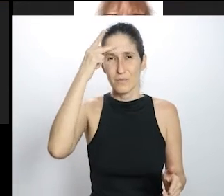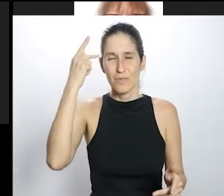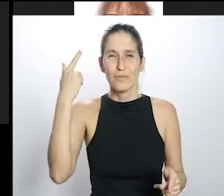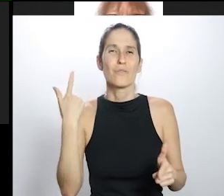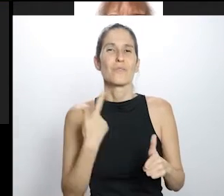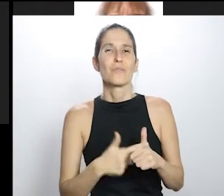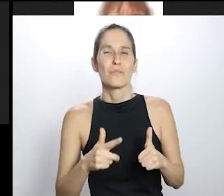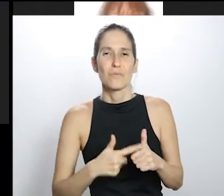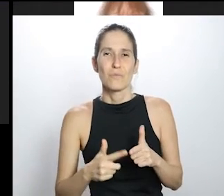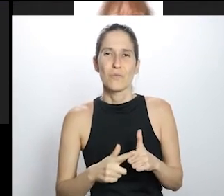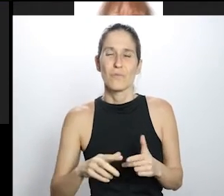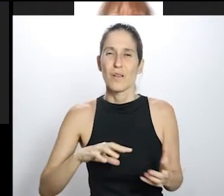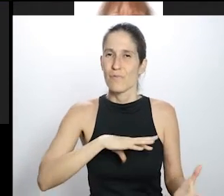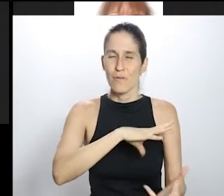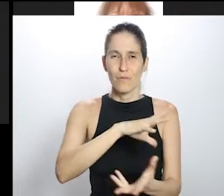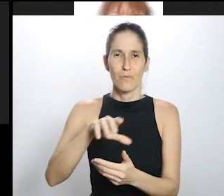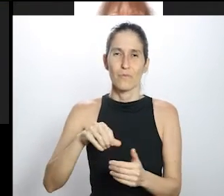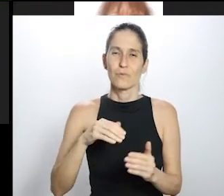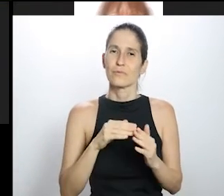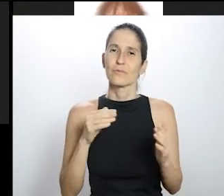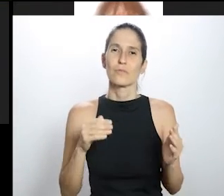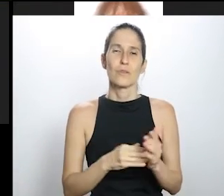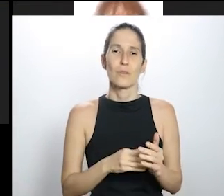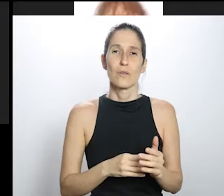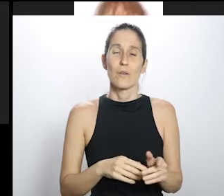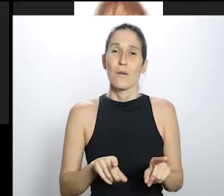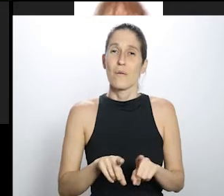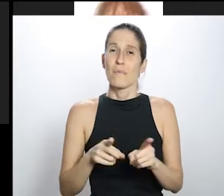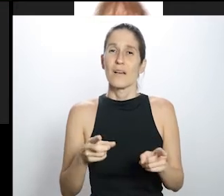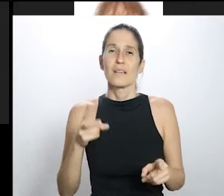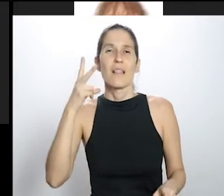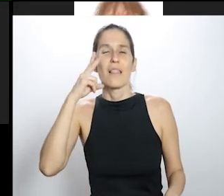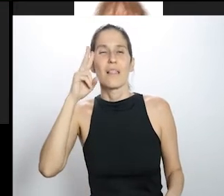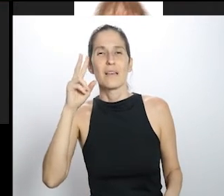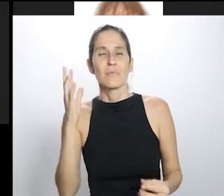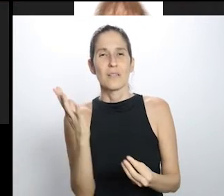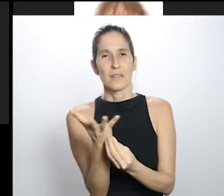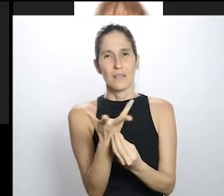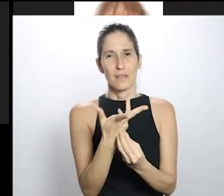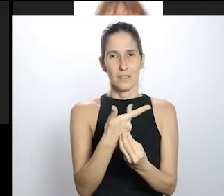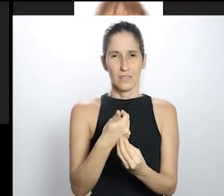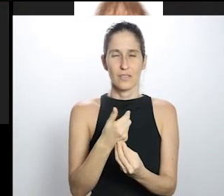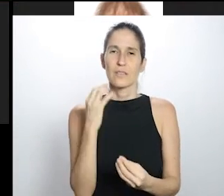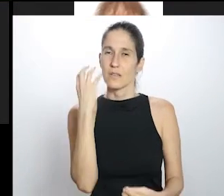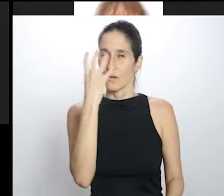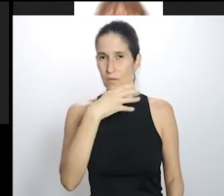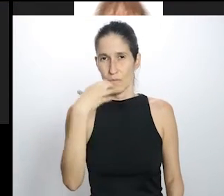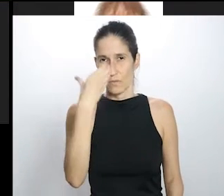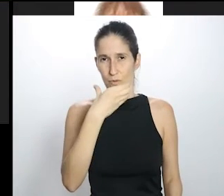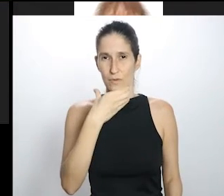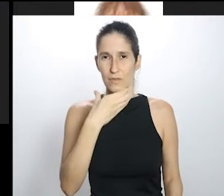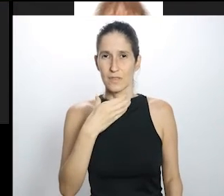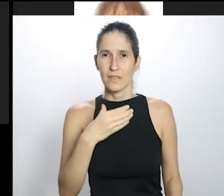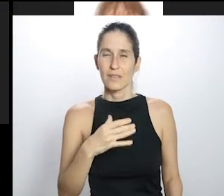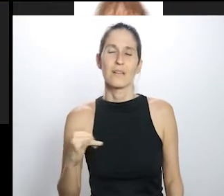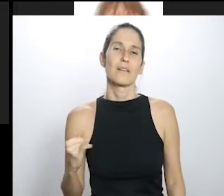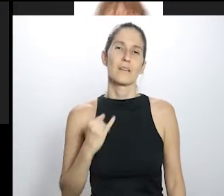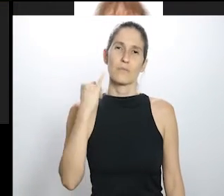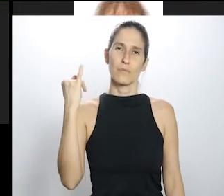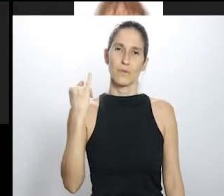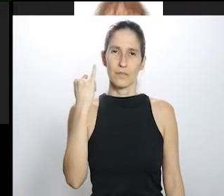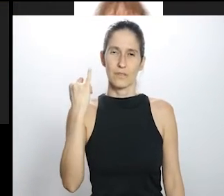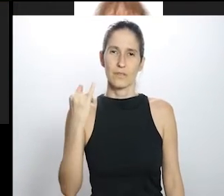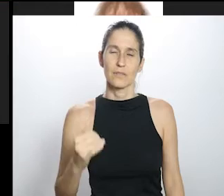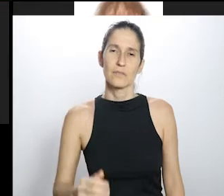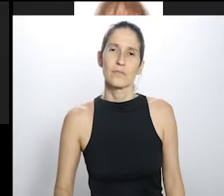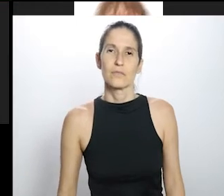passando por esse processo, mas o nosso papel é um papel chave nesse sentido, pela questão mesmo de cultura ser